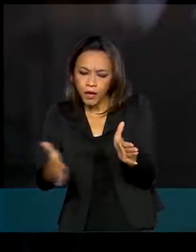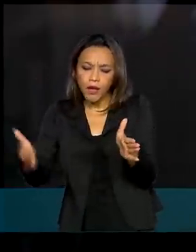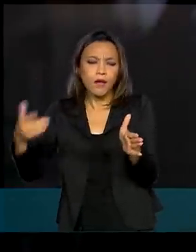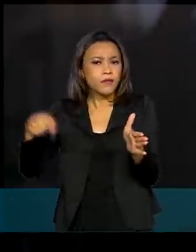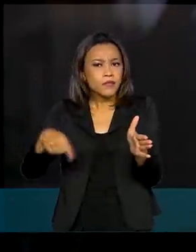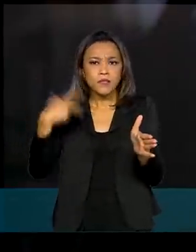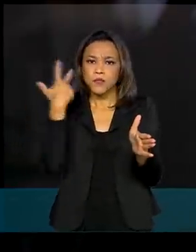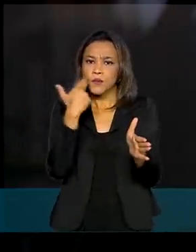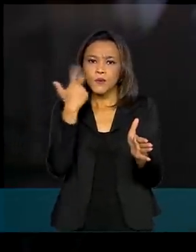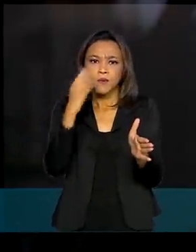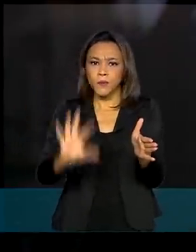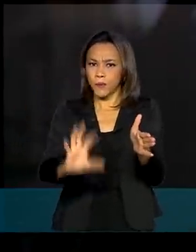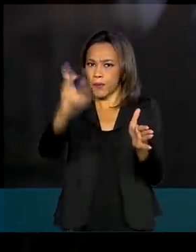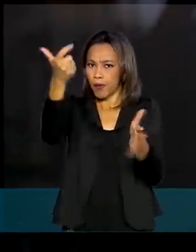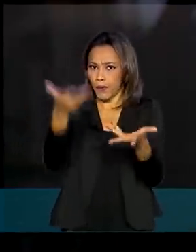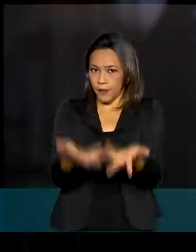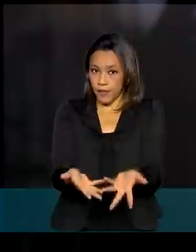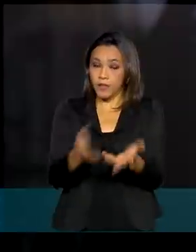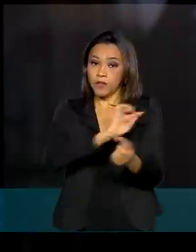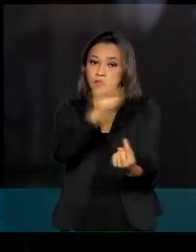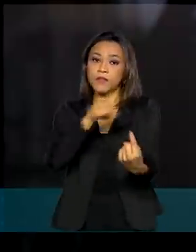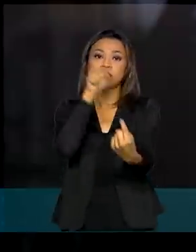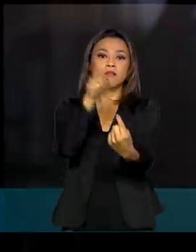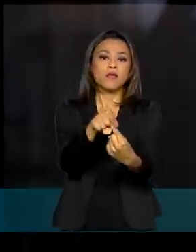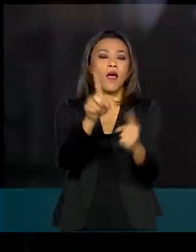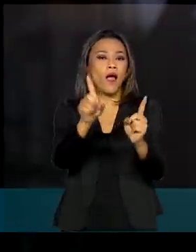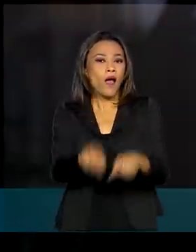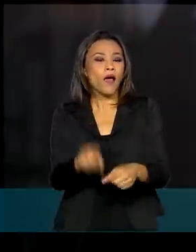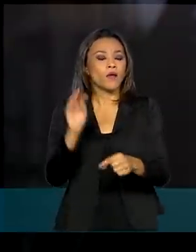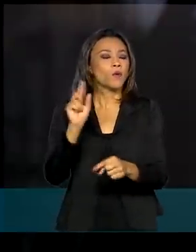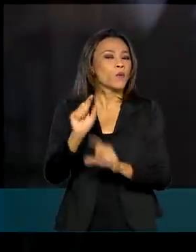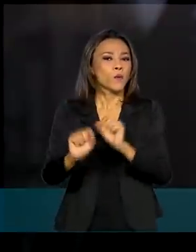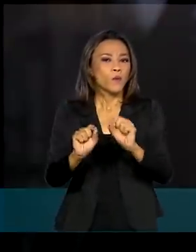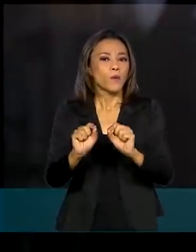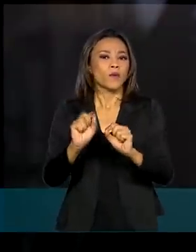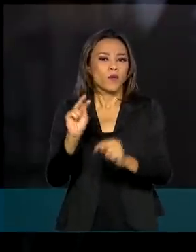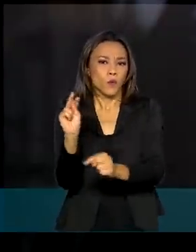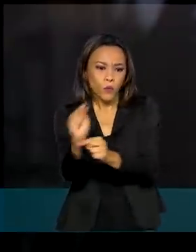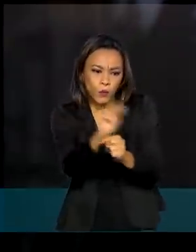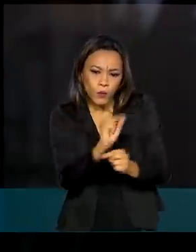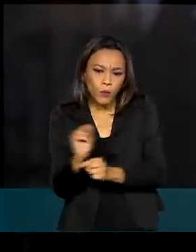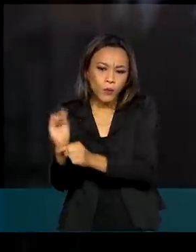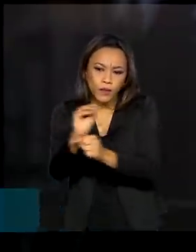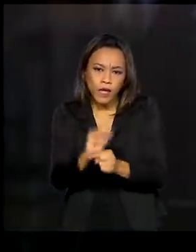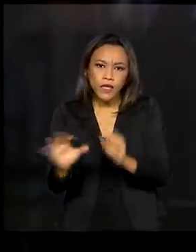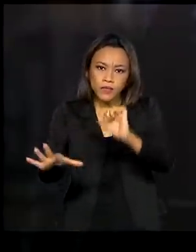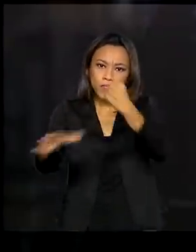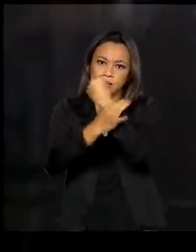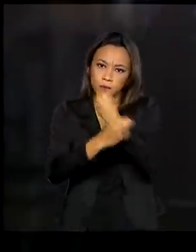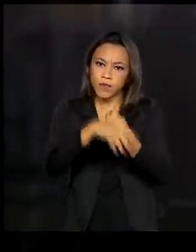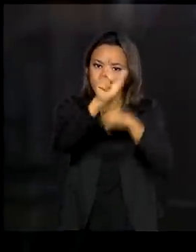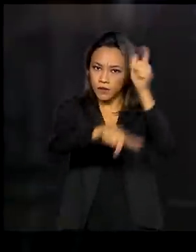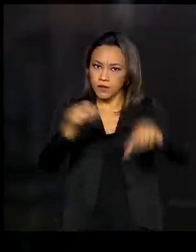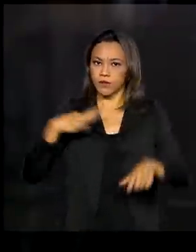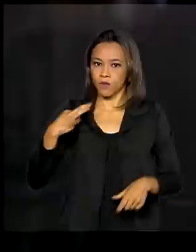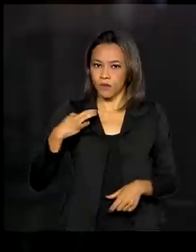comuns em pesquisa clínica e o objetivo é preservar a segurança dos voluntários do estudo.